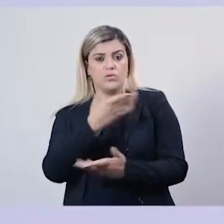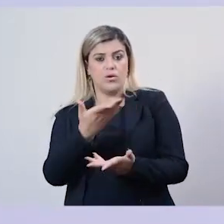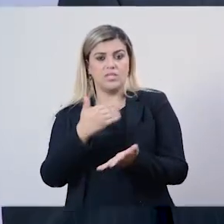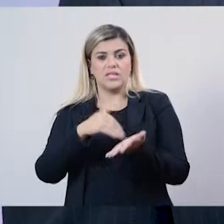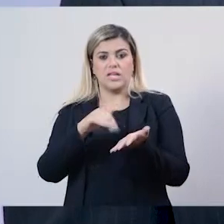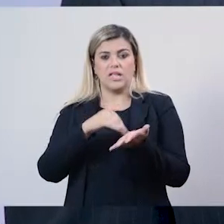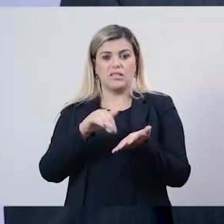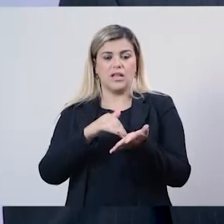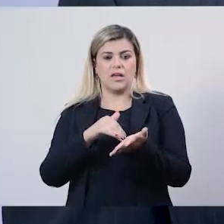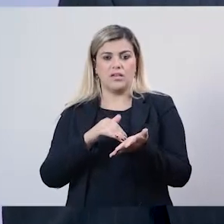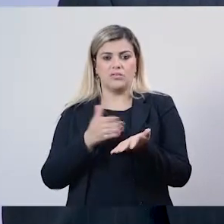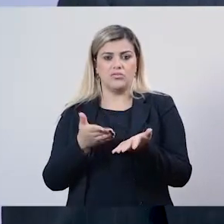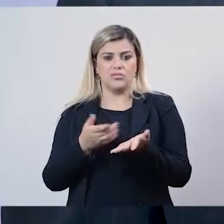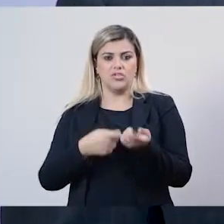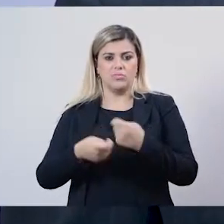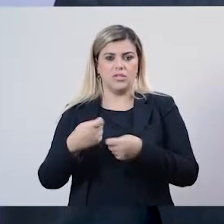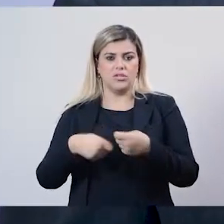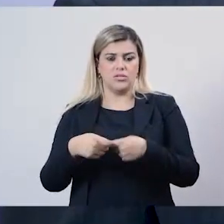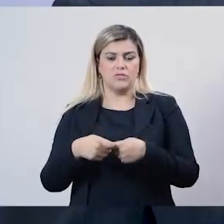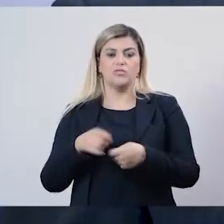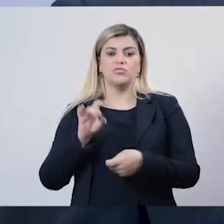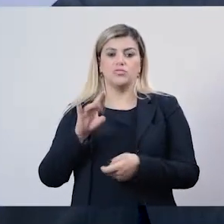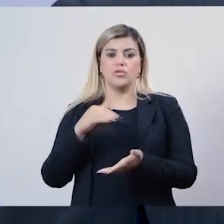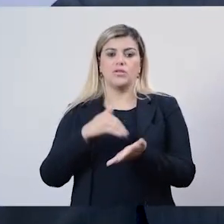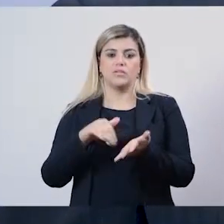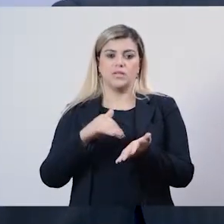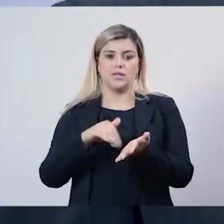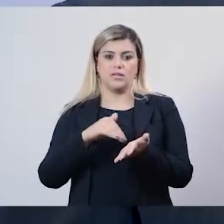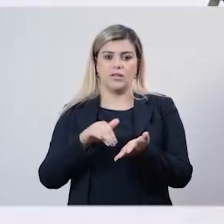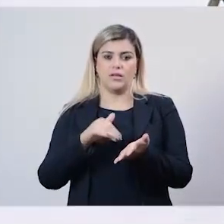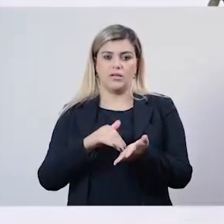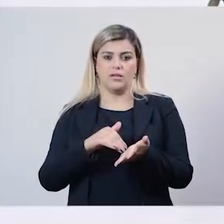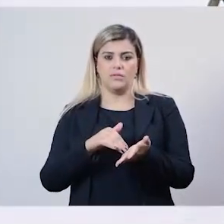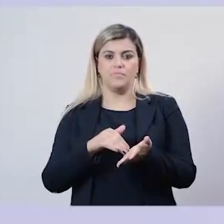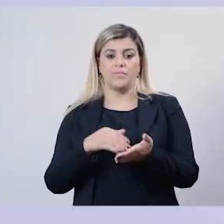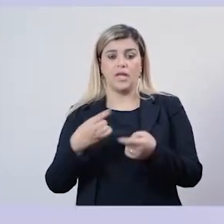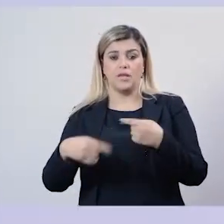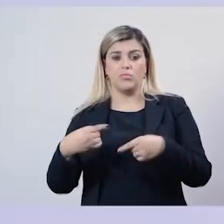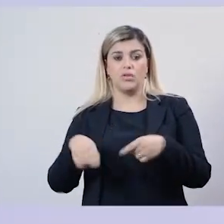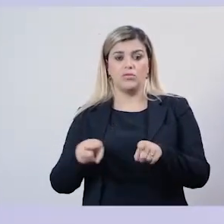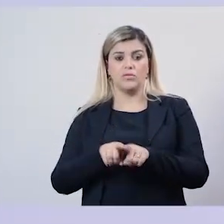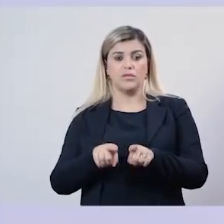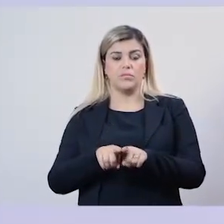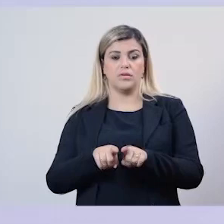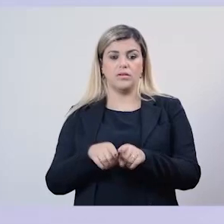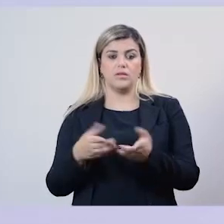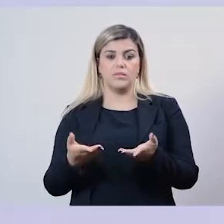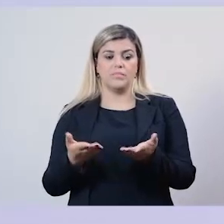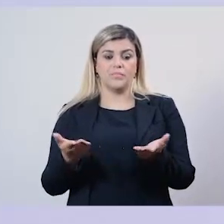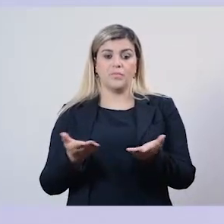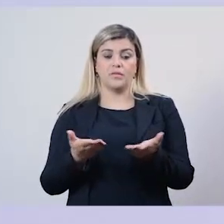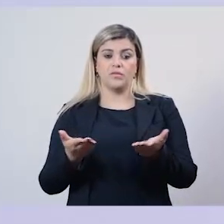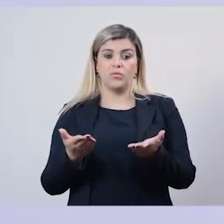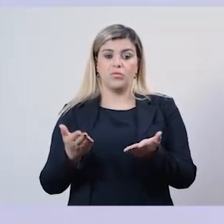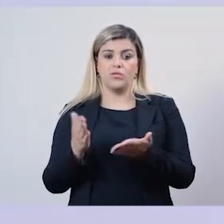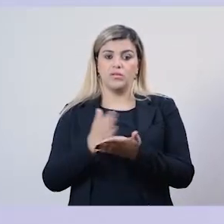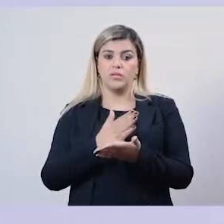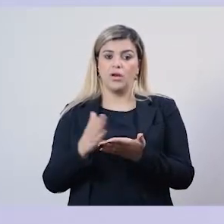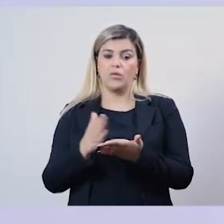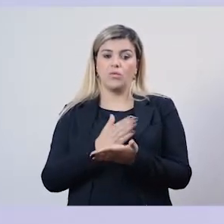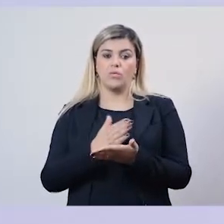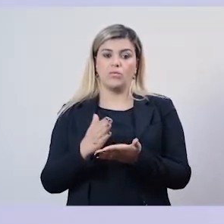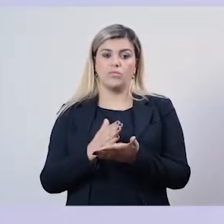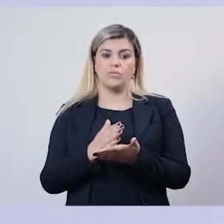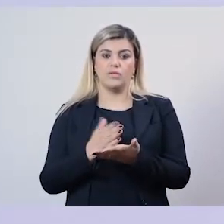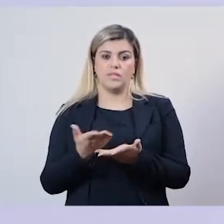representação política? Só secretária. E agente político também. Até os dias de hoje, em algumas regiões específicas, até no estado